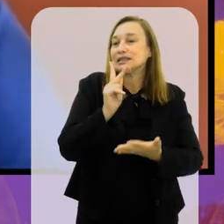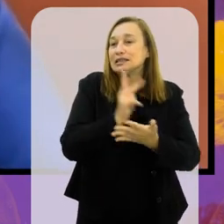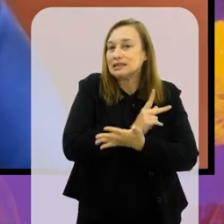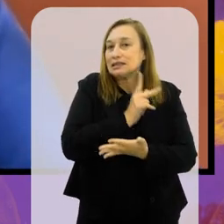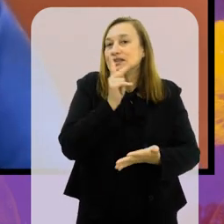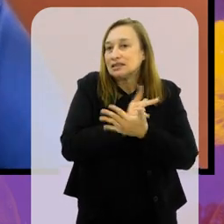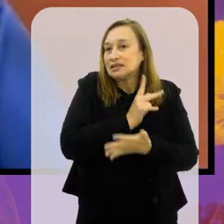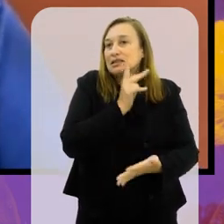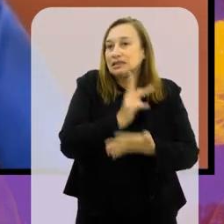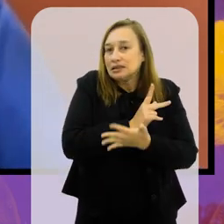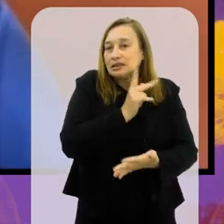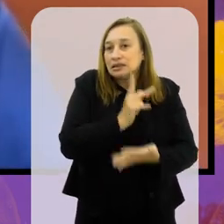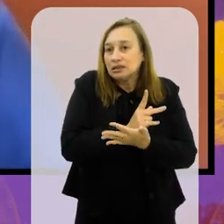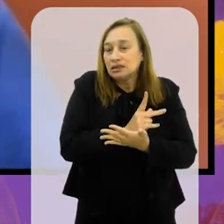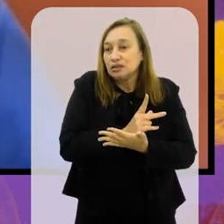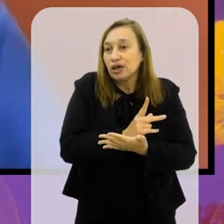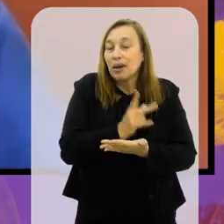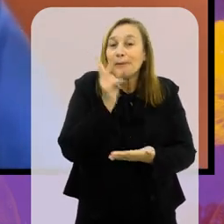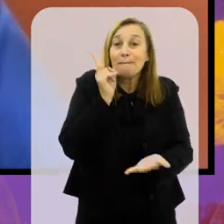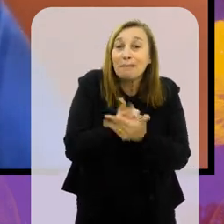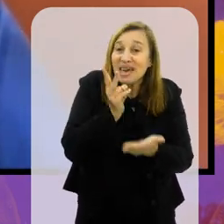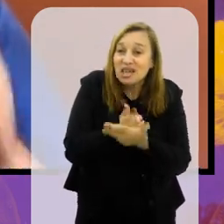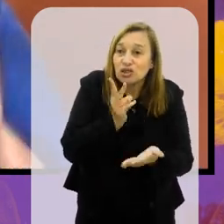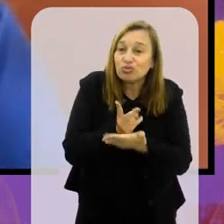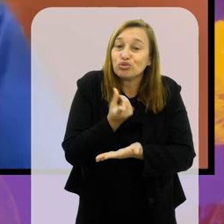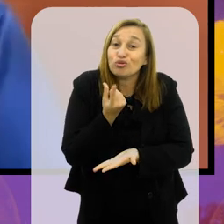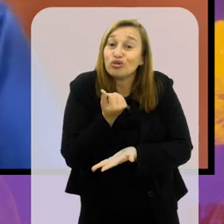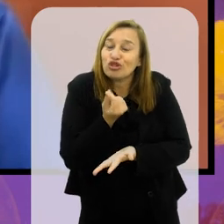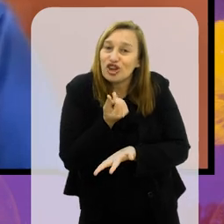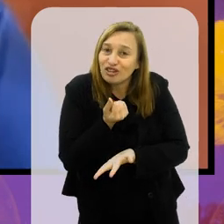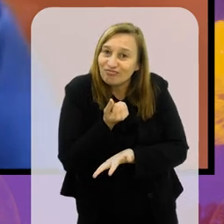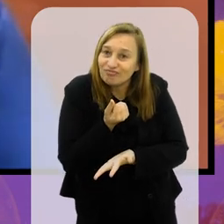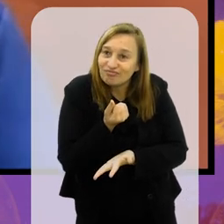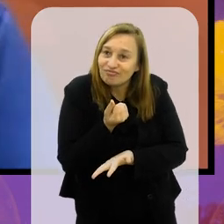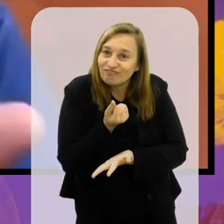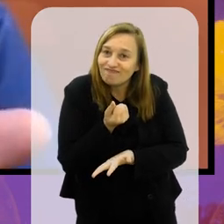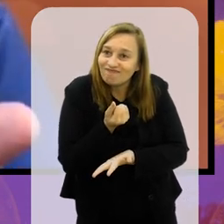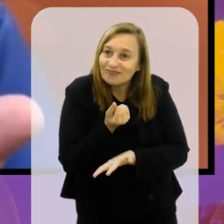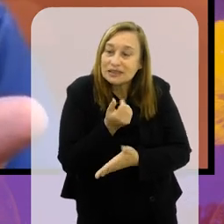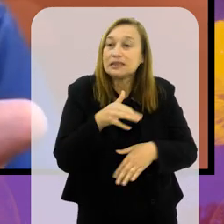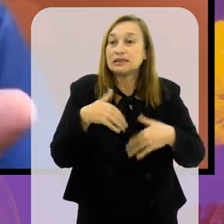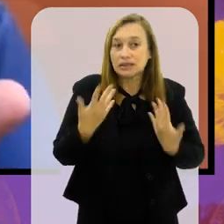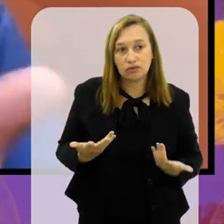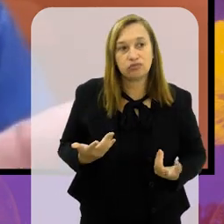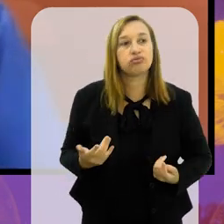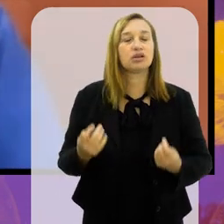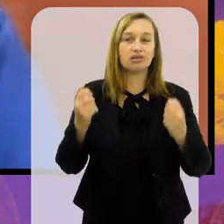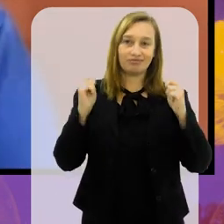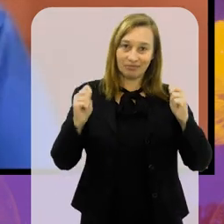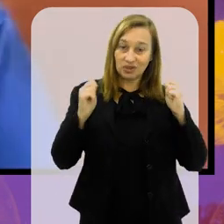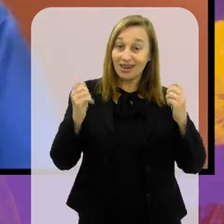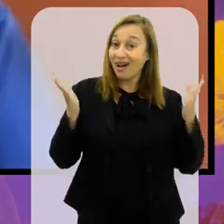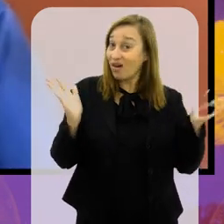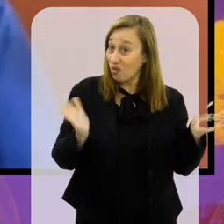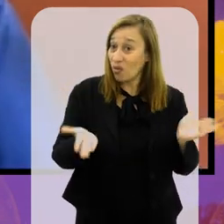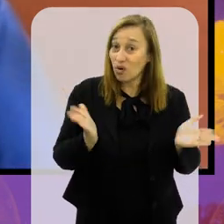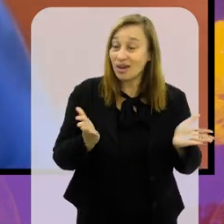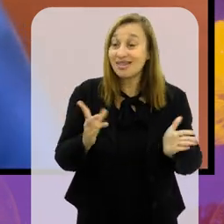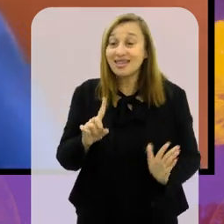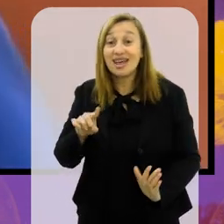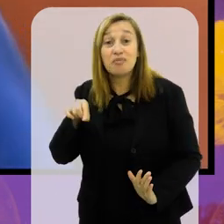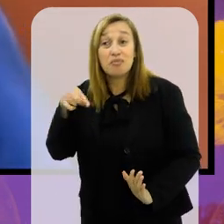errando, errando e vai derrapando, derrapando, mesmo com dinheiro. Então, a gente torce